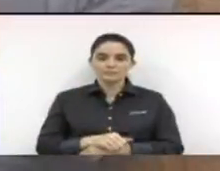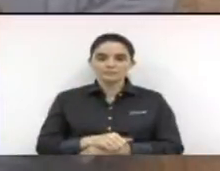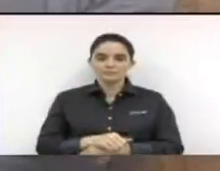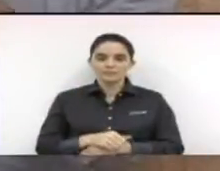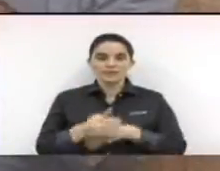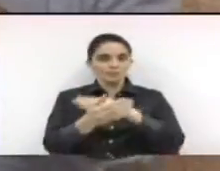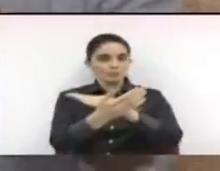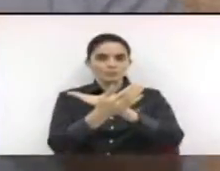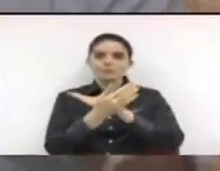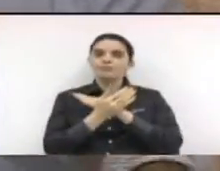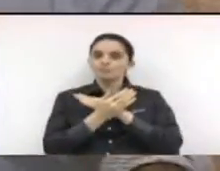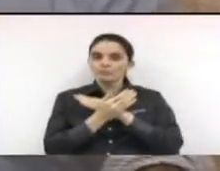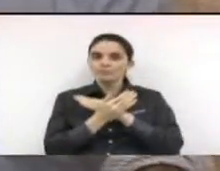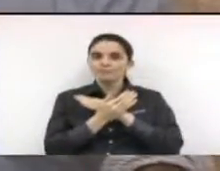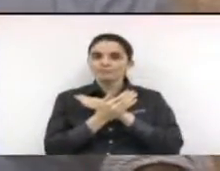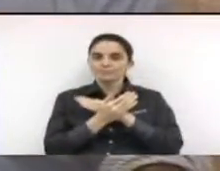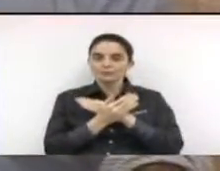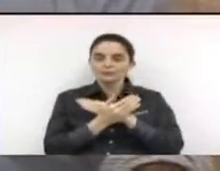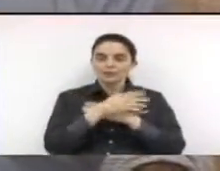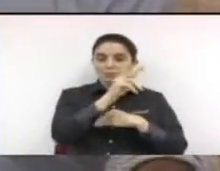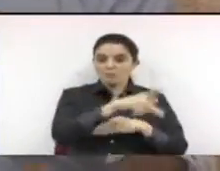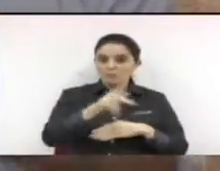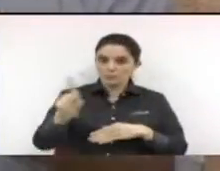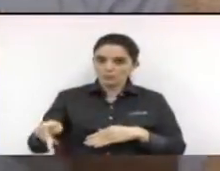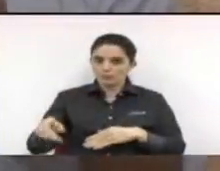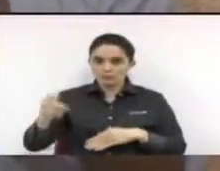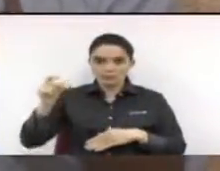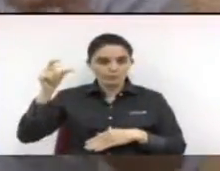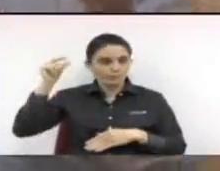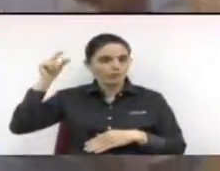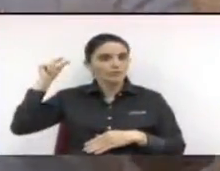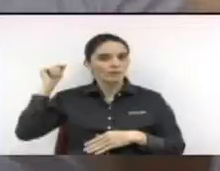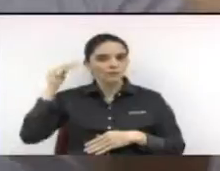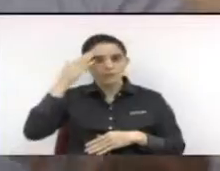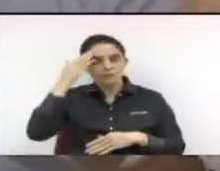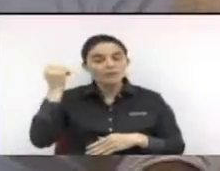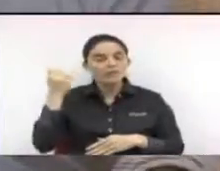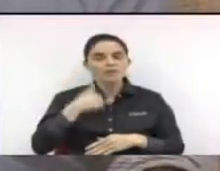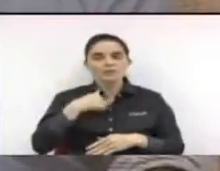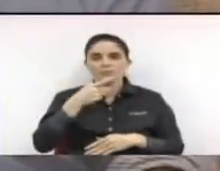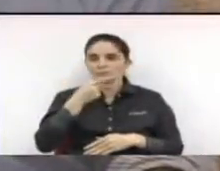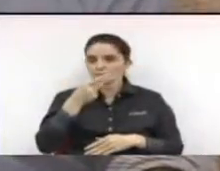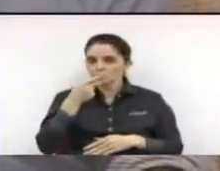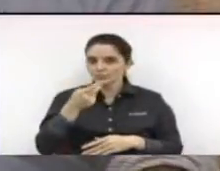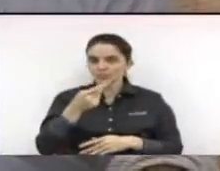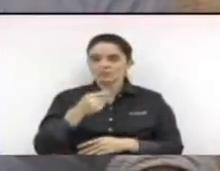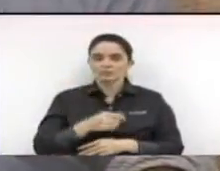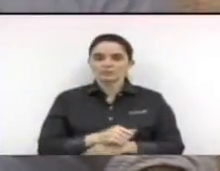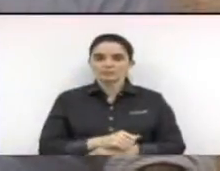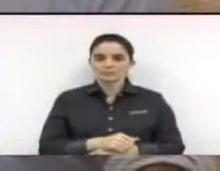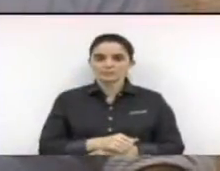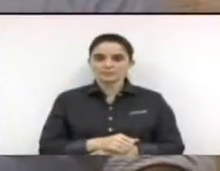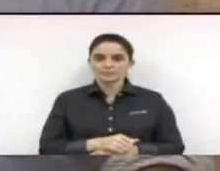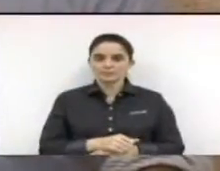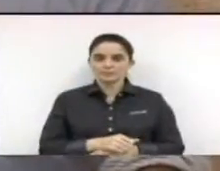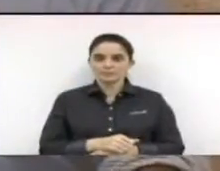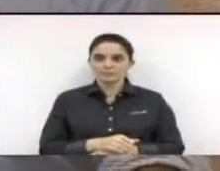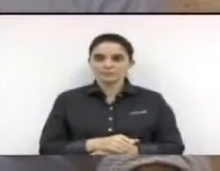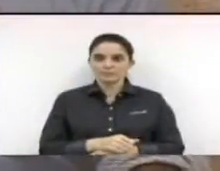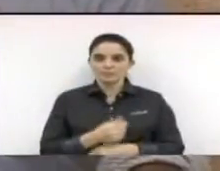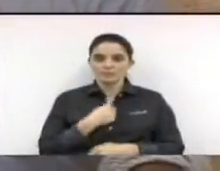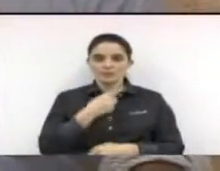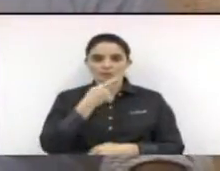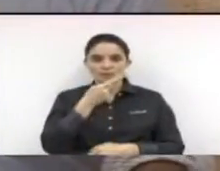Os professores mais antigos saberão o que eu estou dizendo. O Padilha não está aqui, mas o Padilha esteve aqui na segunda-feira. e eu falo do professor